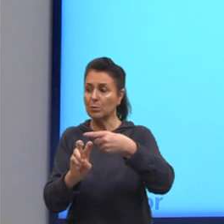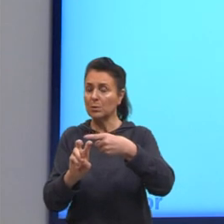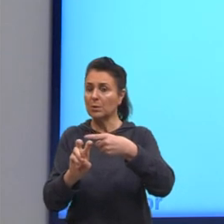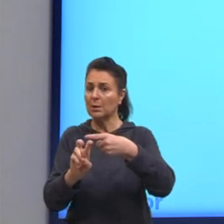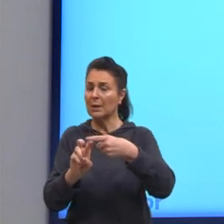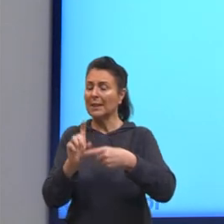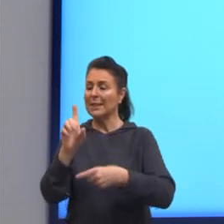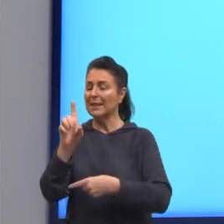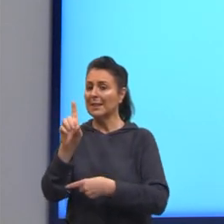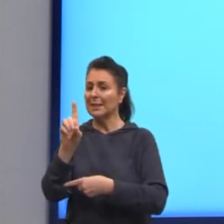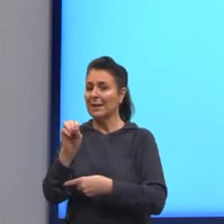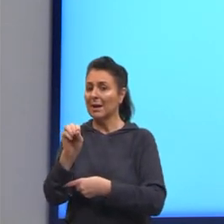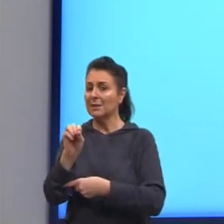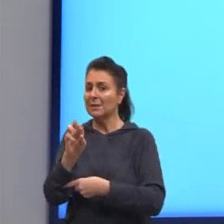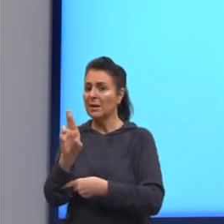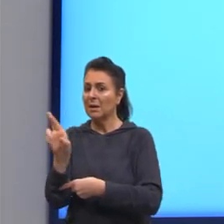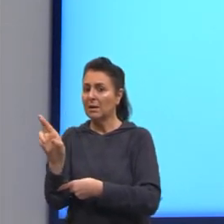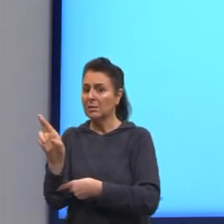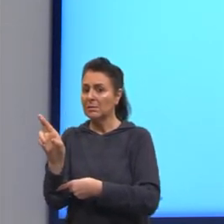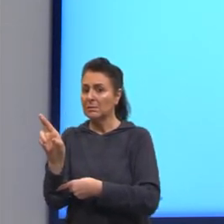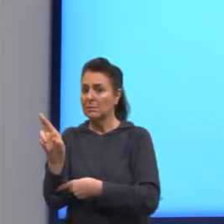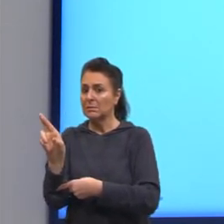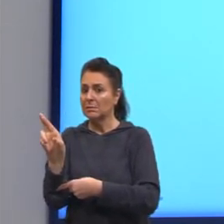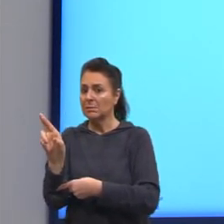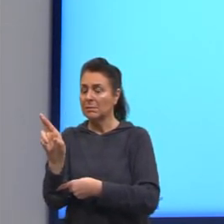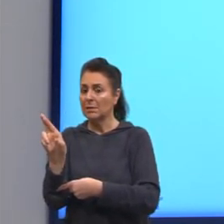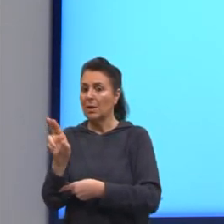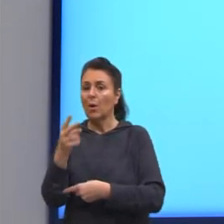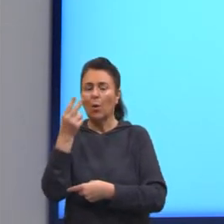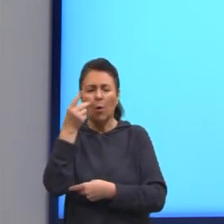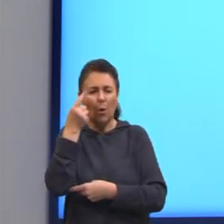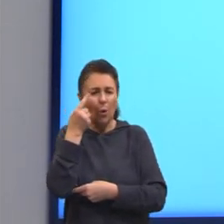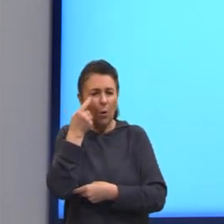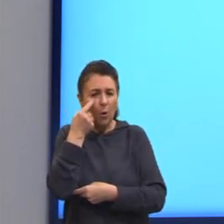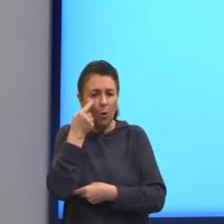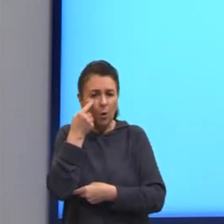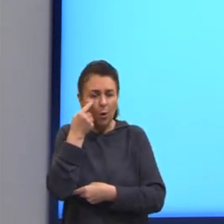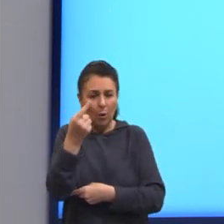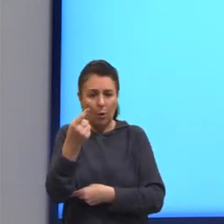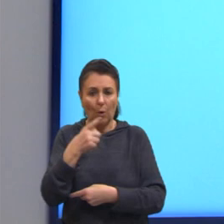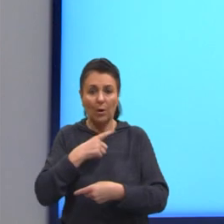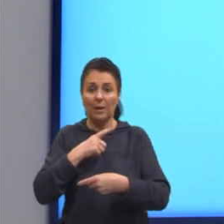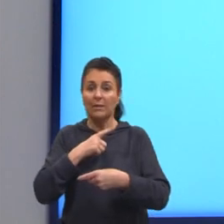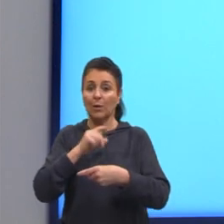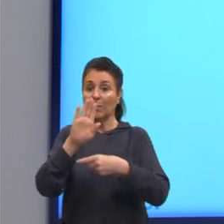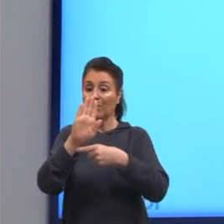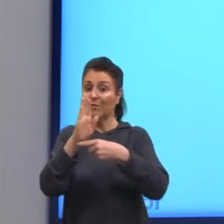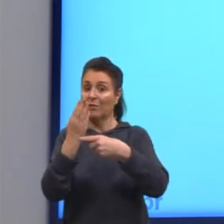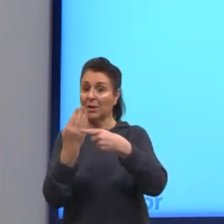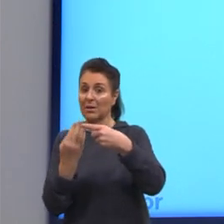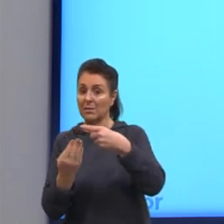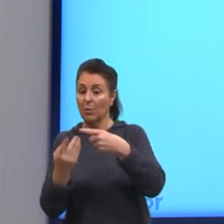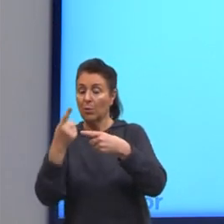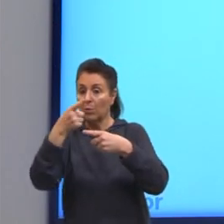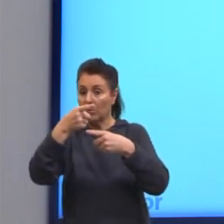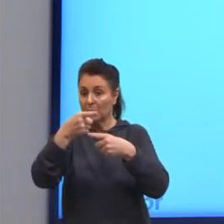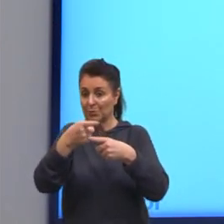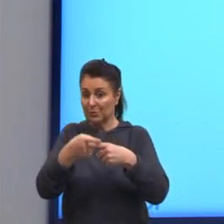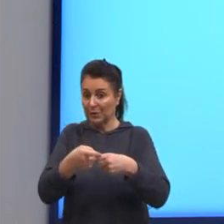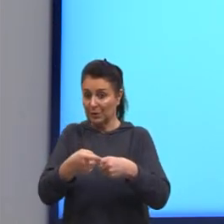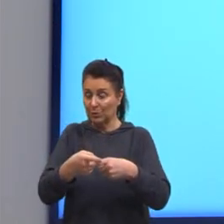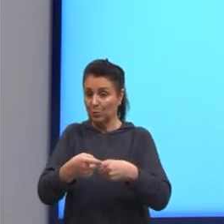seria o valor do quilograma. Aqui, observem que nós temos uma fração multiplicando